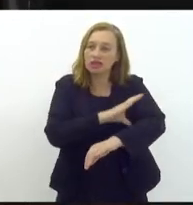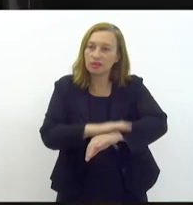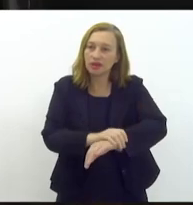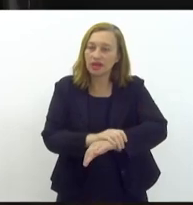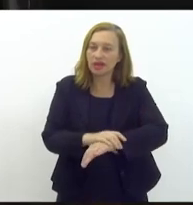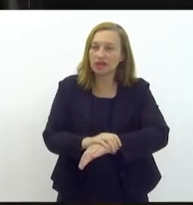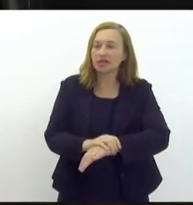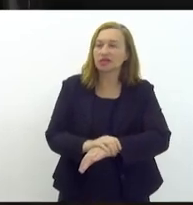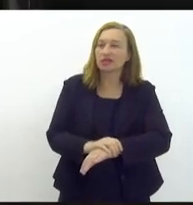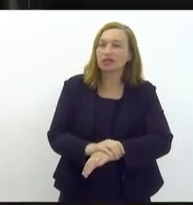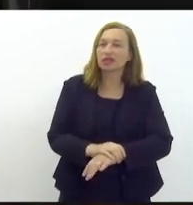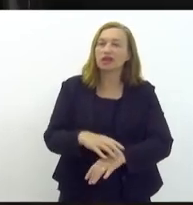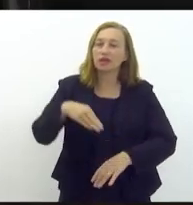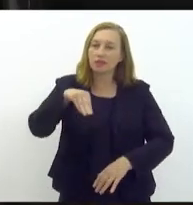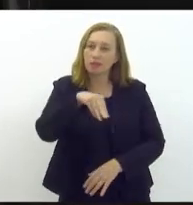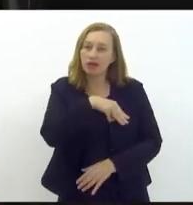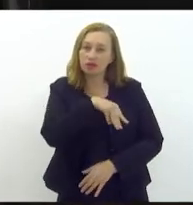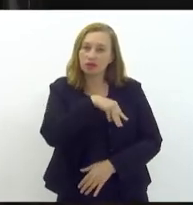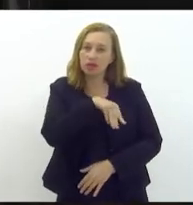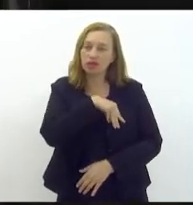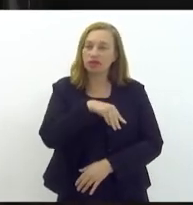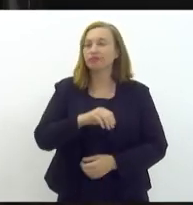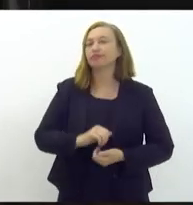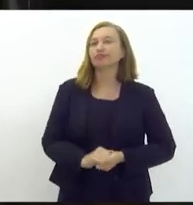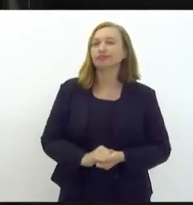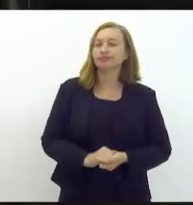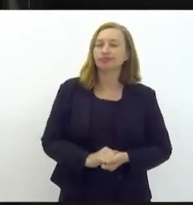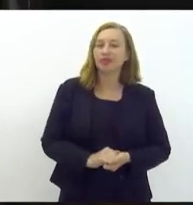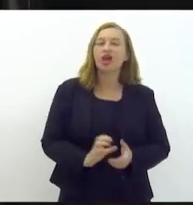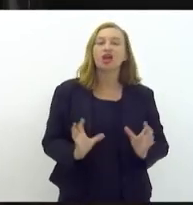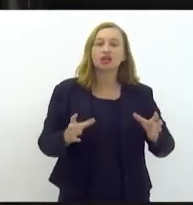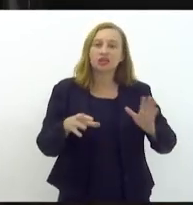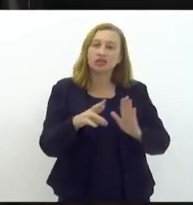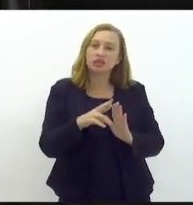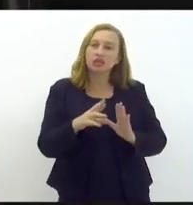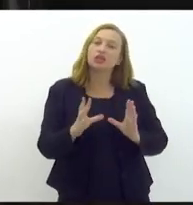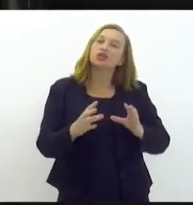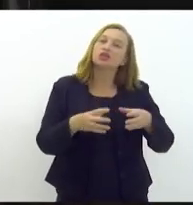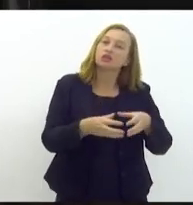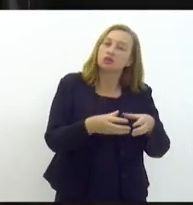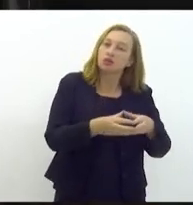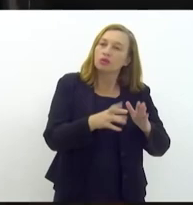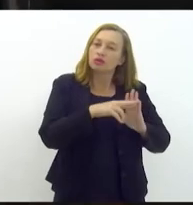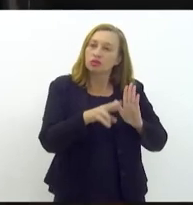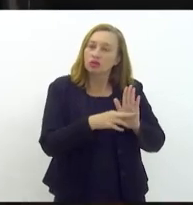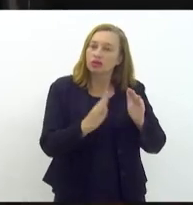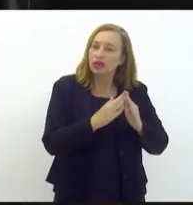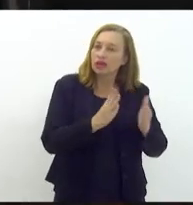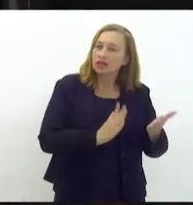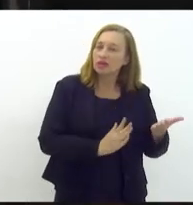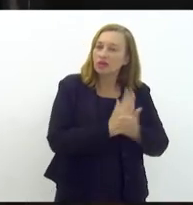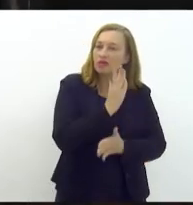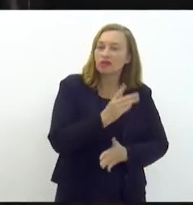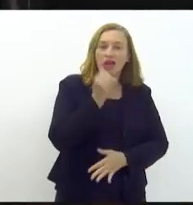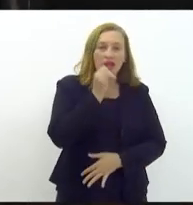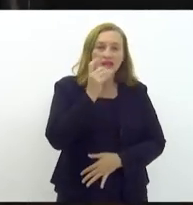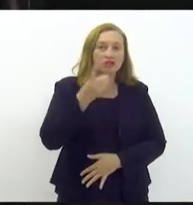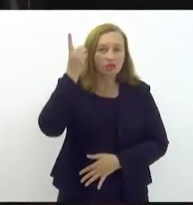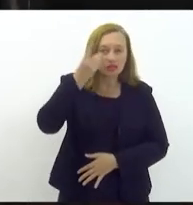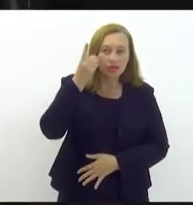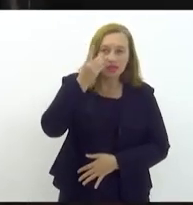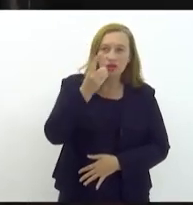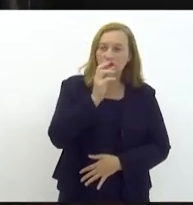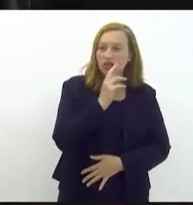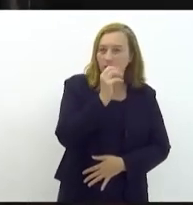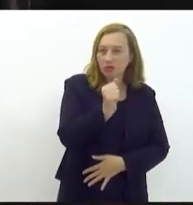Deus em Madureira. Da comissão de normas internas e proposições internas favorável. Relator, deputado Rodrigo